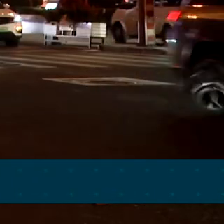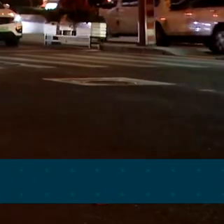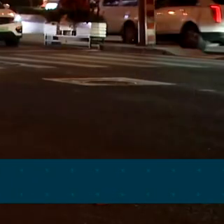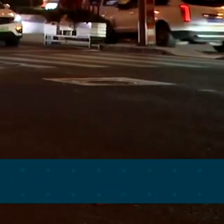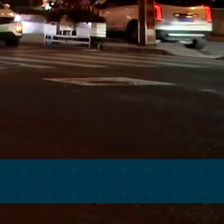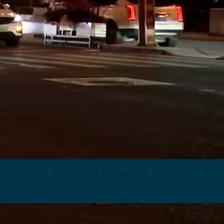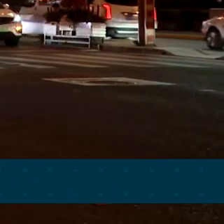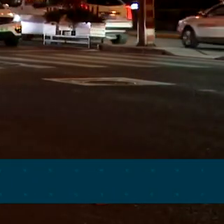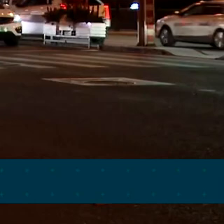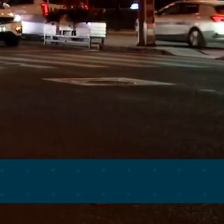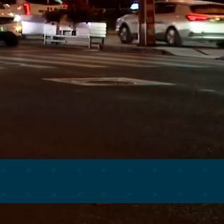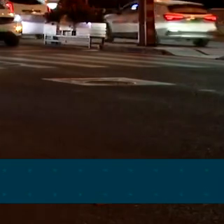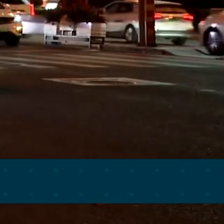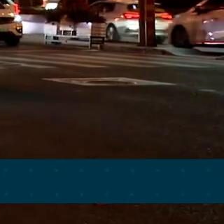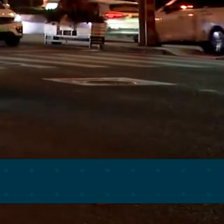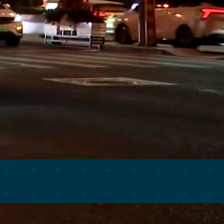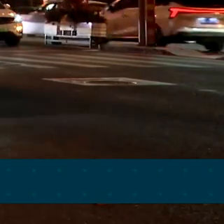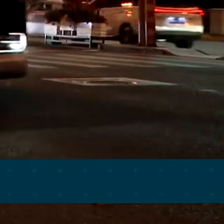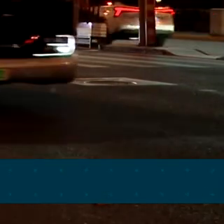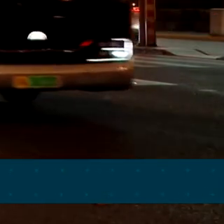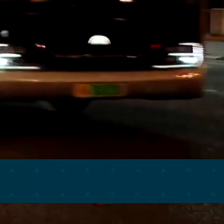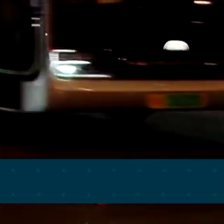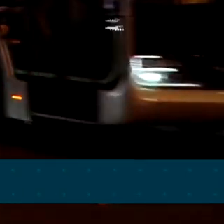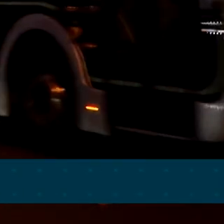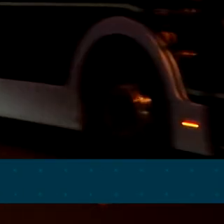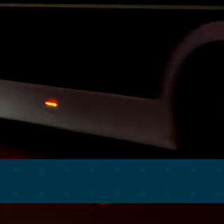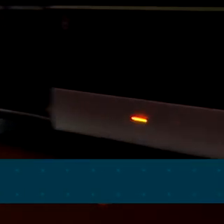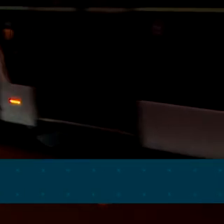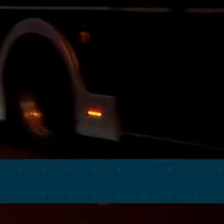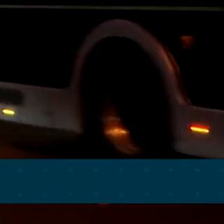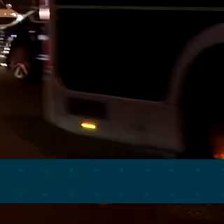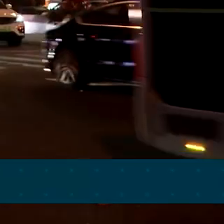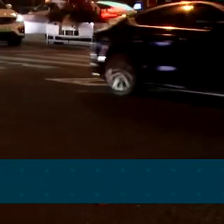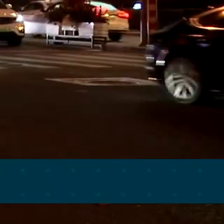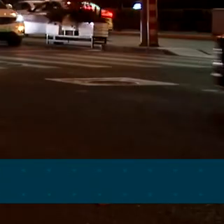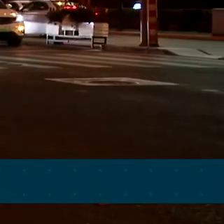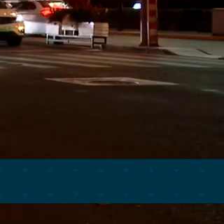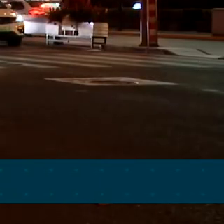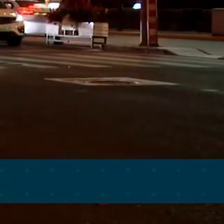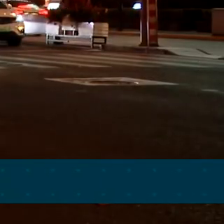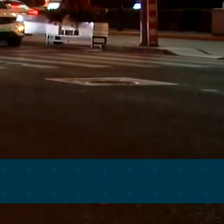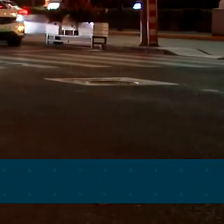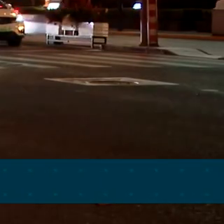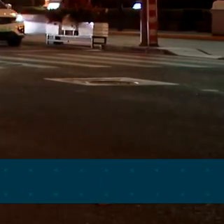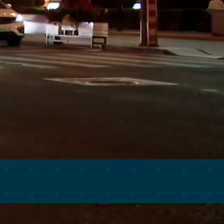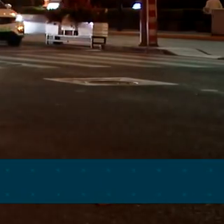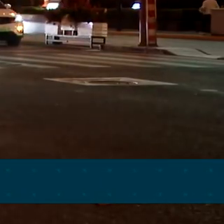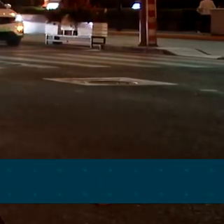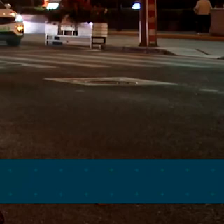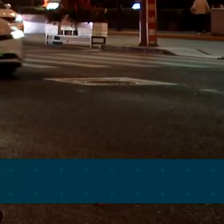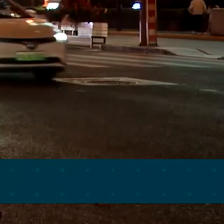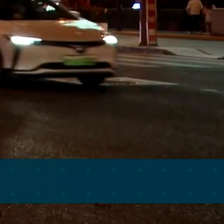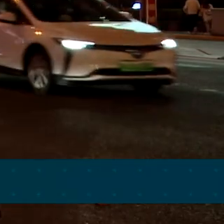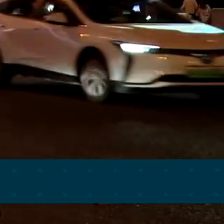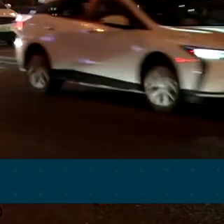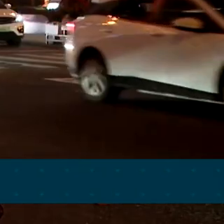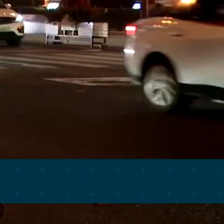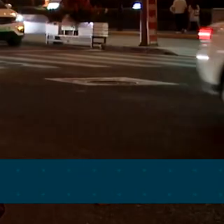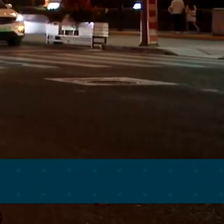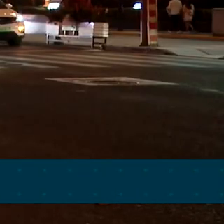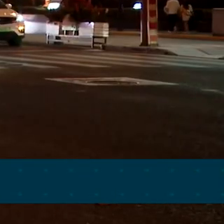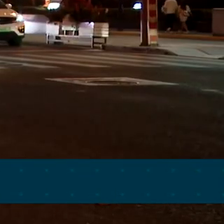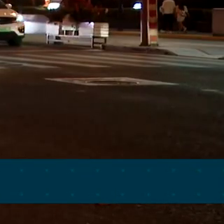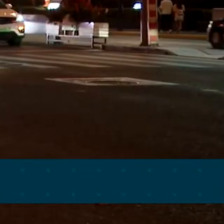2004, o volume de comércio entre Brasil e China cresceu 21 vezes e alcançou em 2022